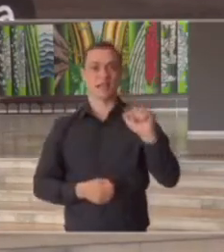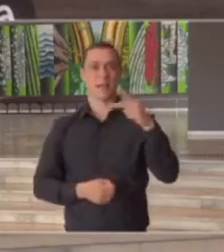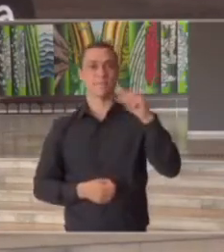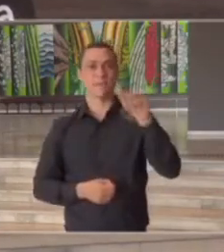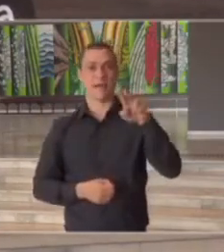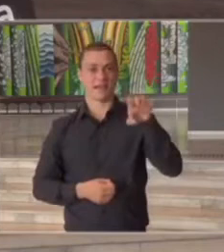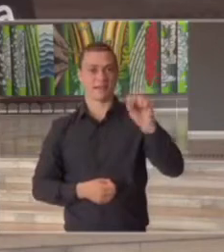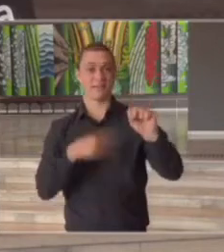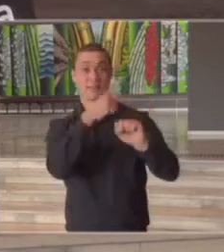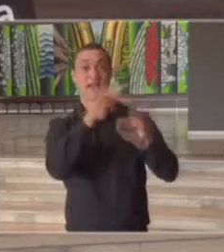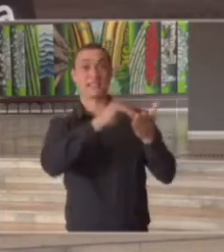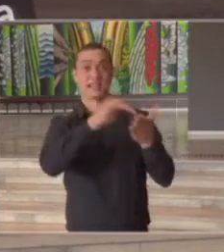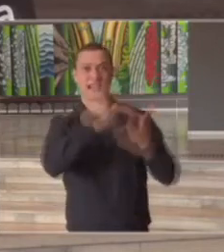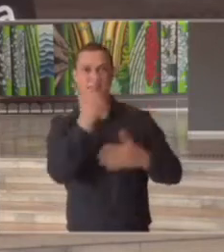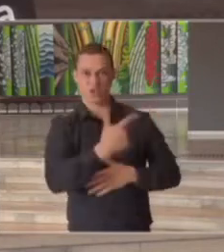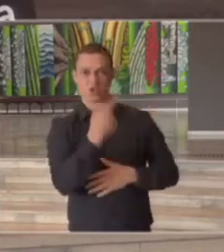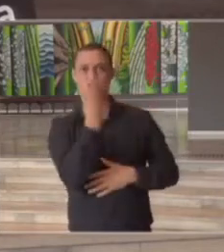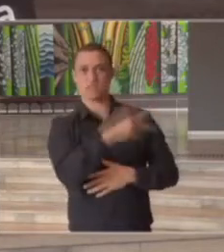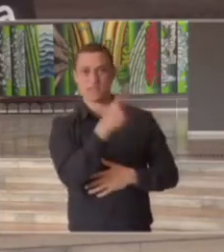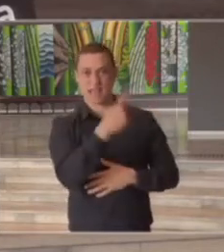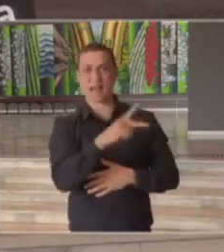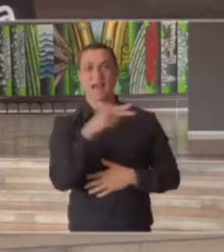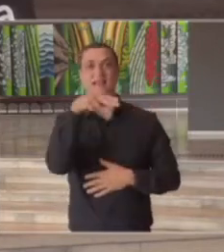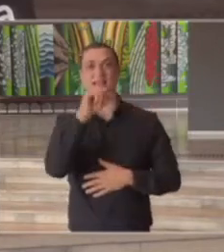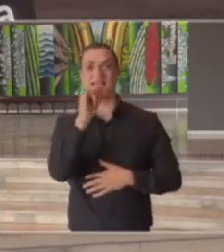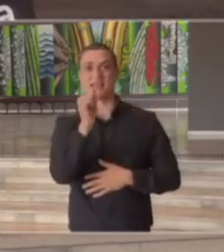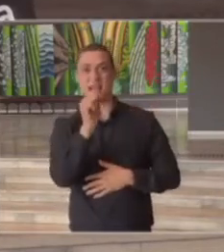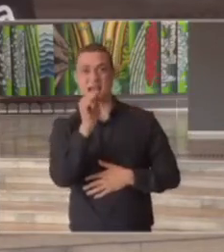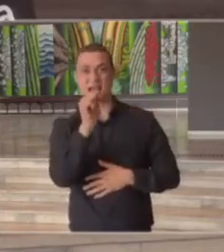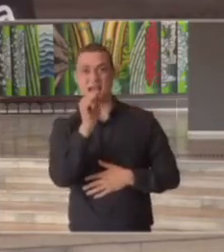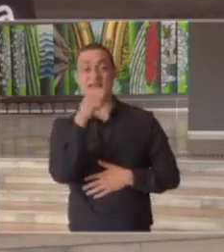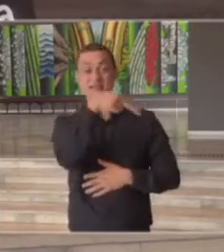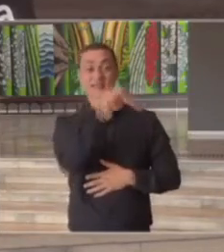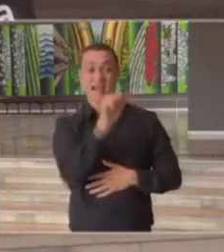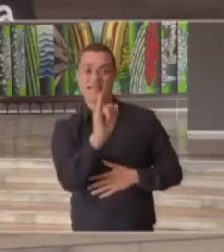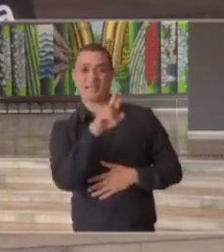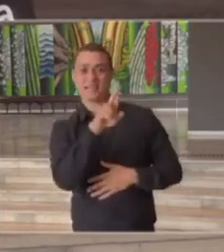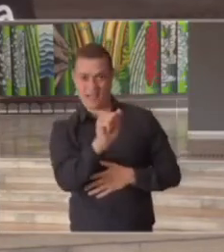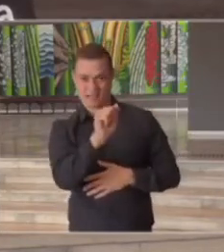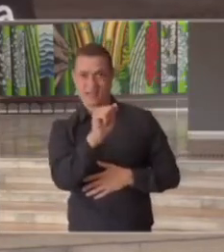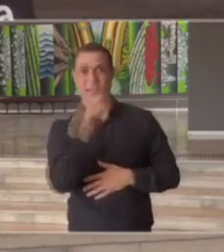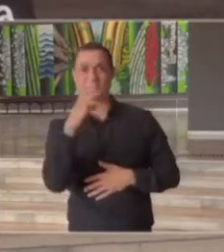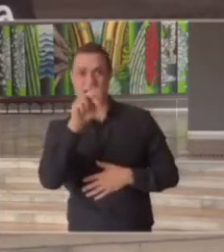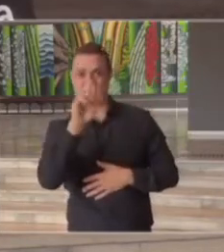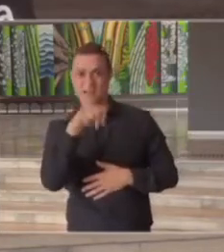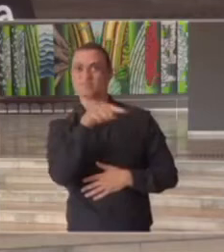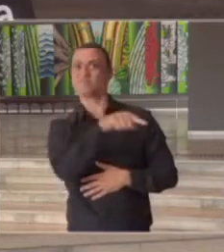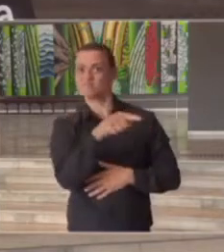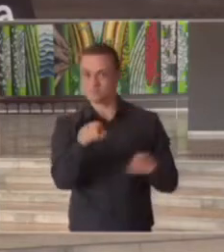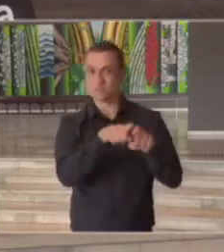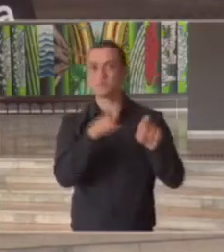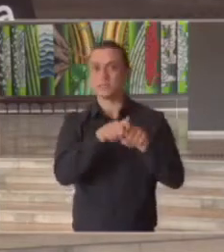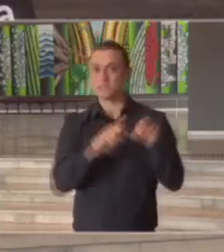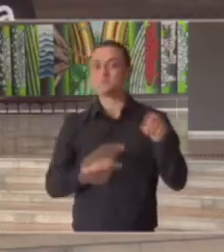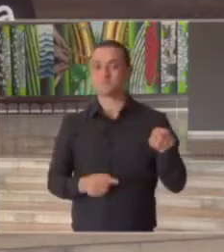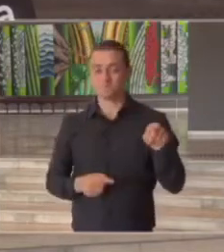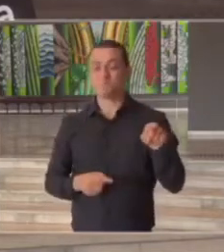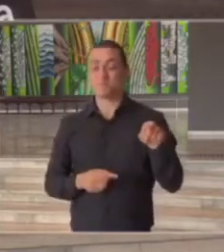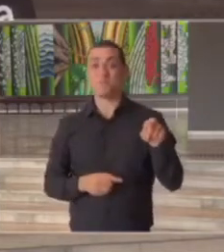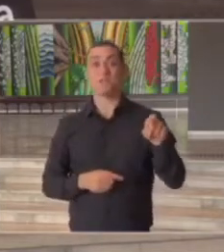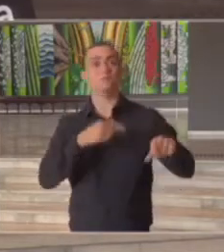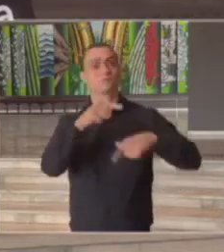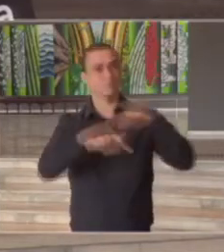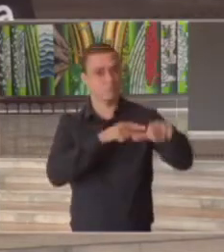e a sua secretária executiva a Nayar a Naira Caram que inclusive tem